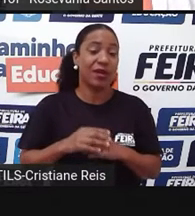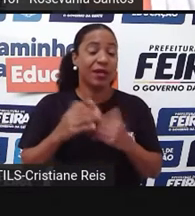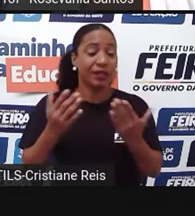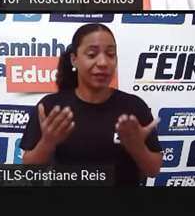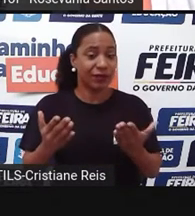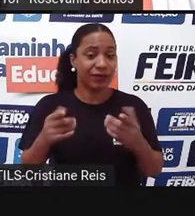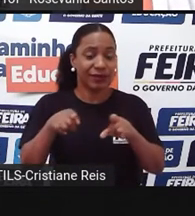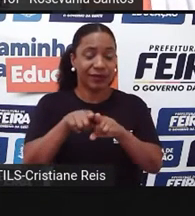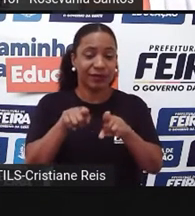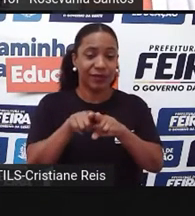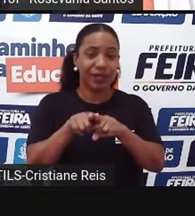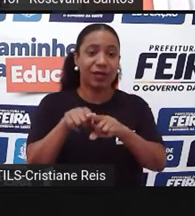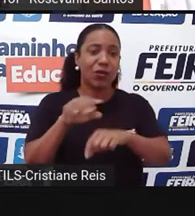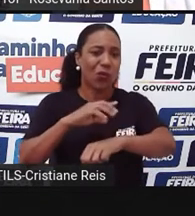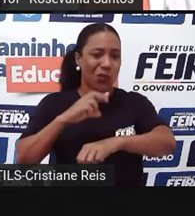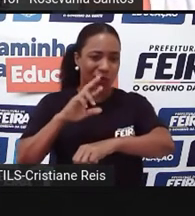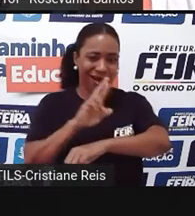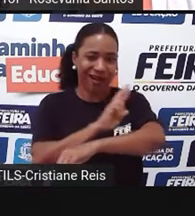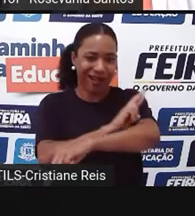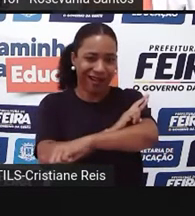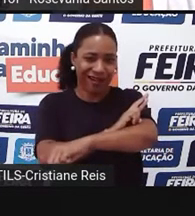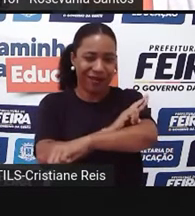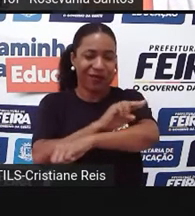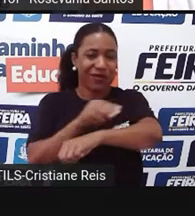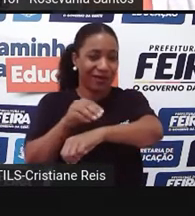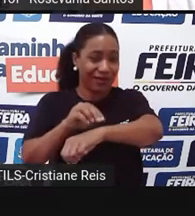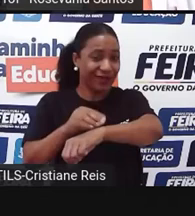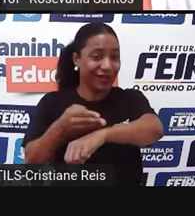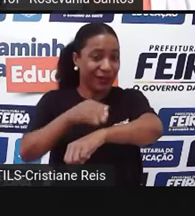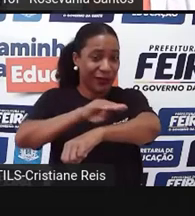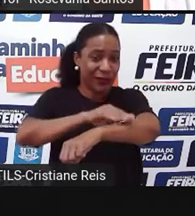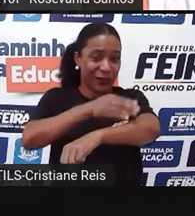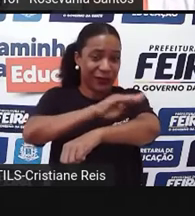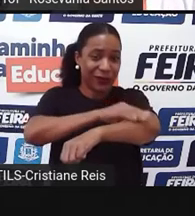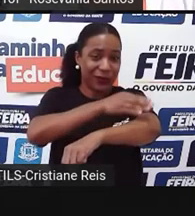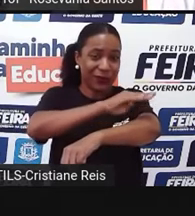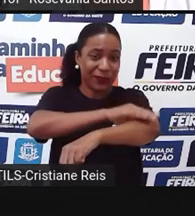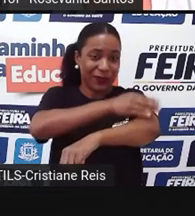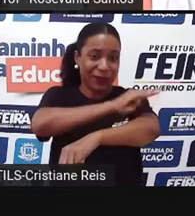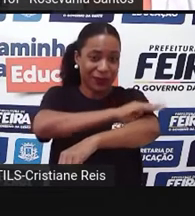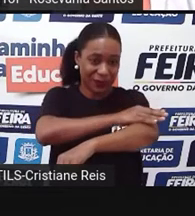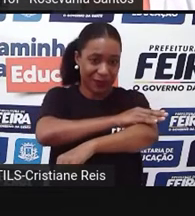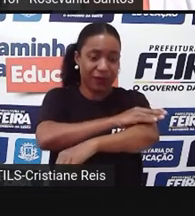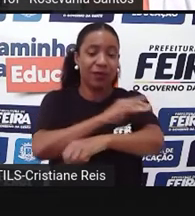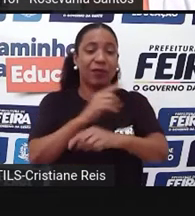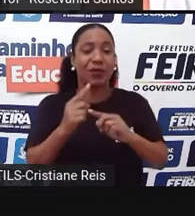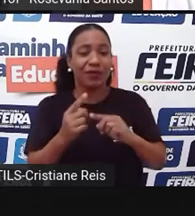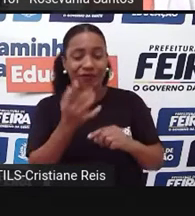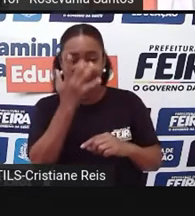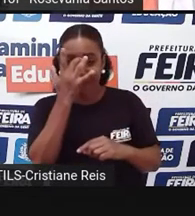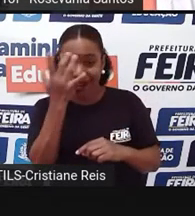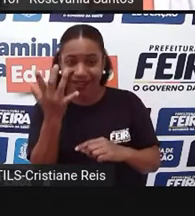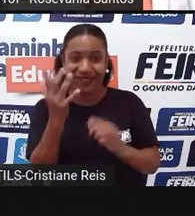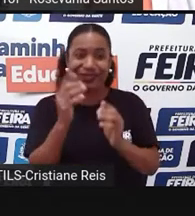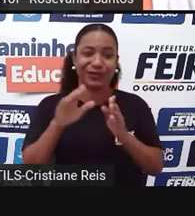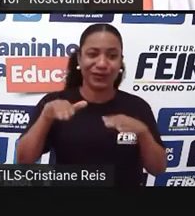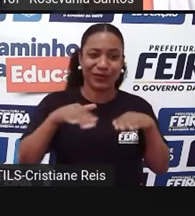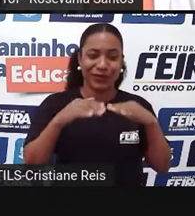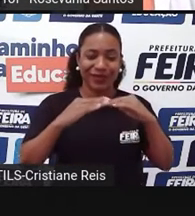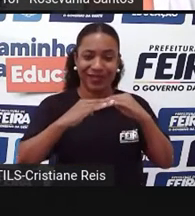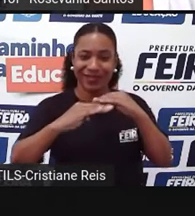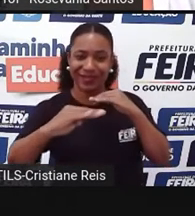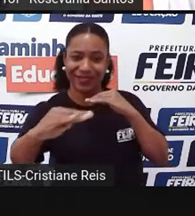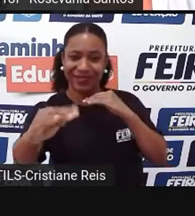o que vai favorecer essa característica que a gente já sabe, né, de agricultura, né, de transporte através dos rios.